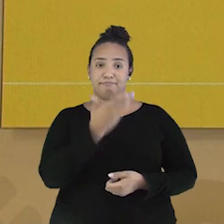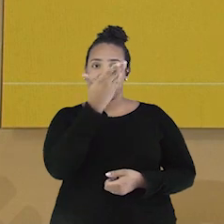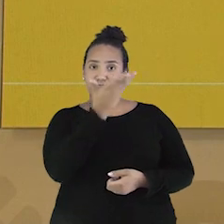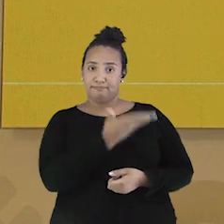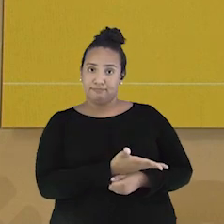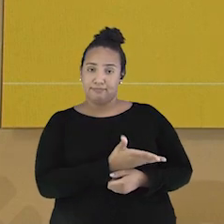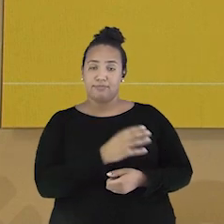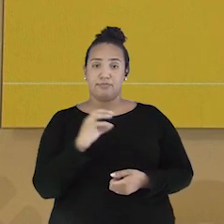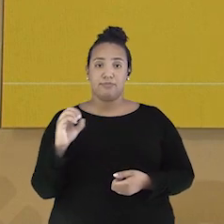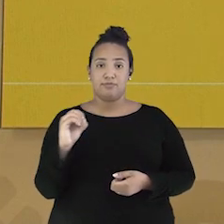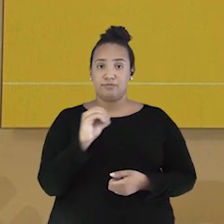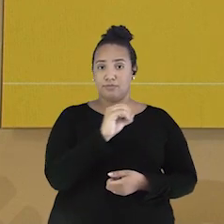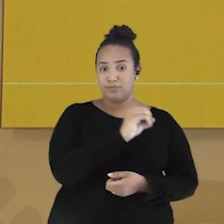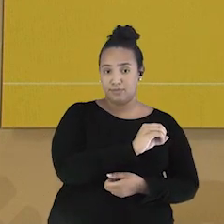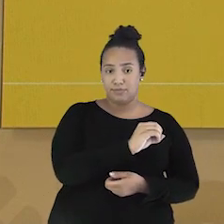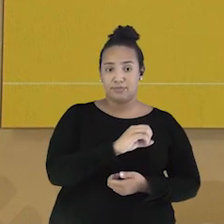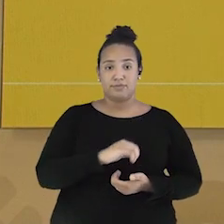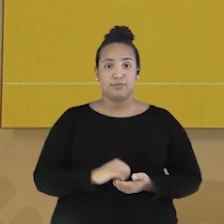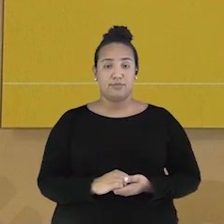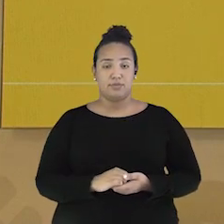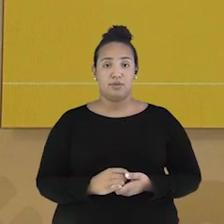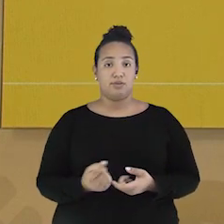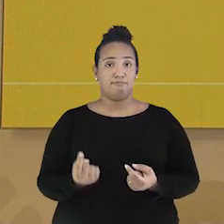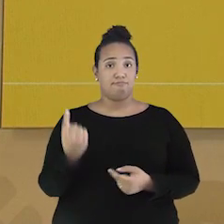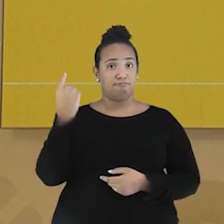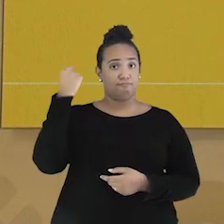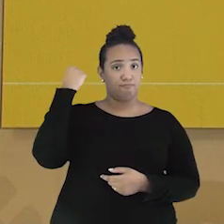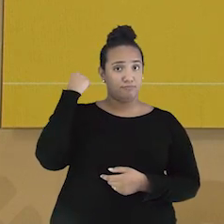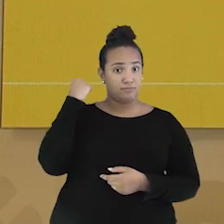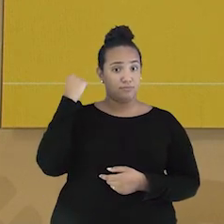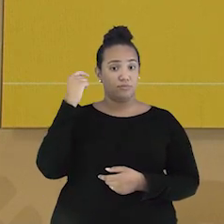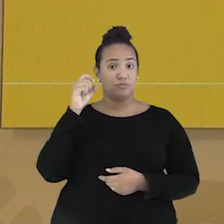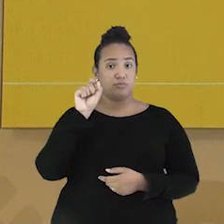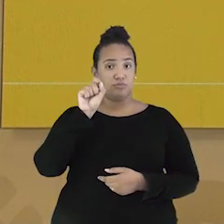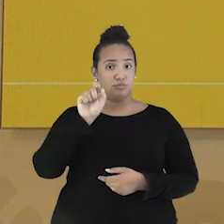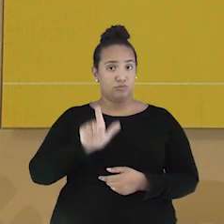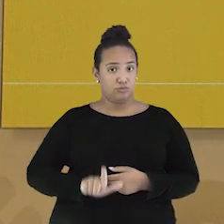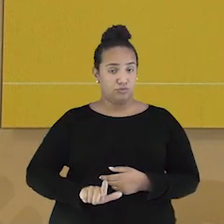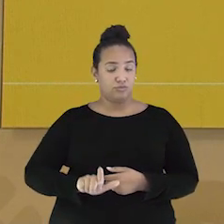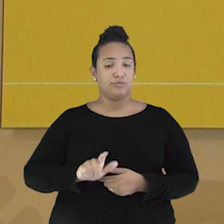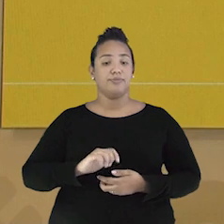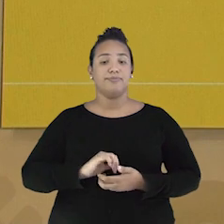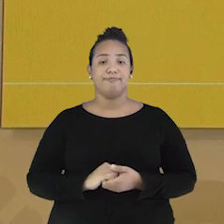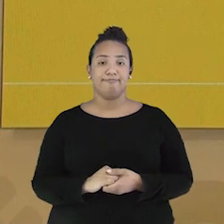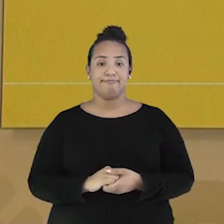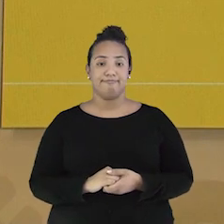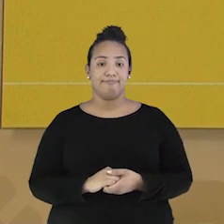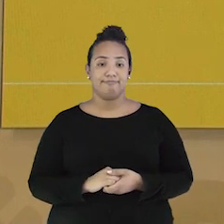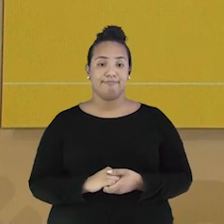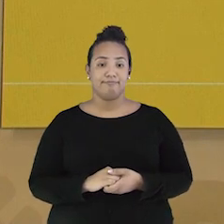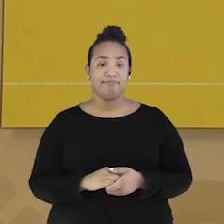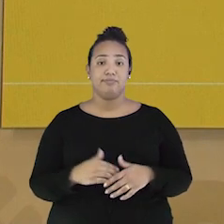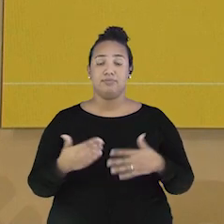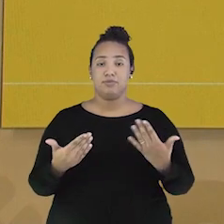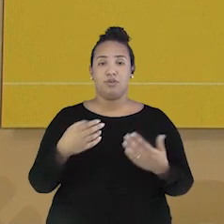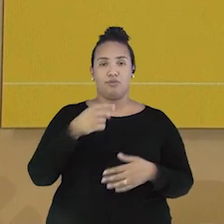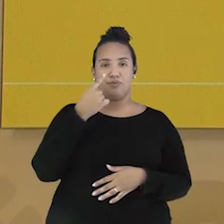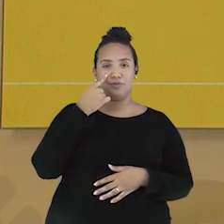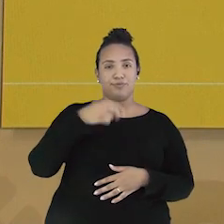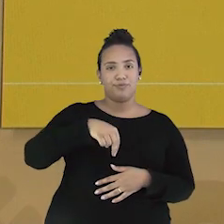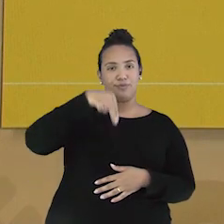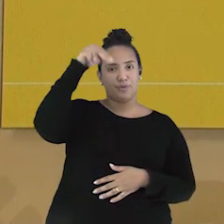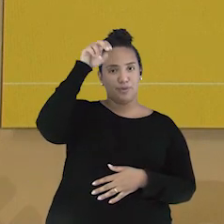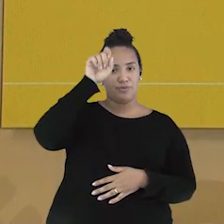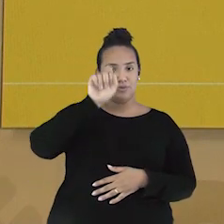lado esquerdo, oeste. E na direção aqui das minhas costas vai ser o ponto sul. A partir da região norte,